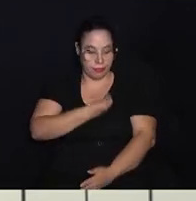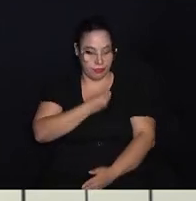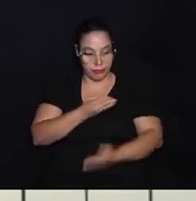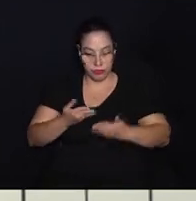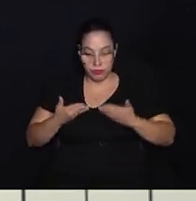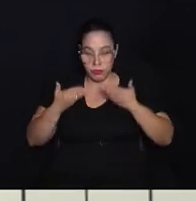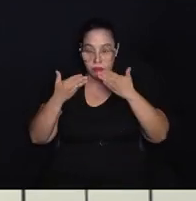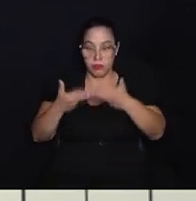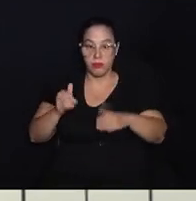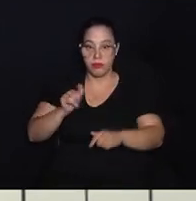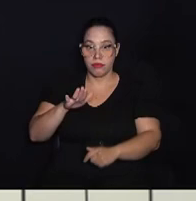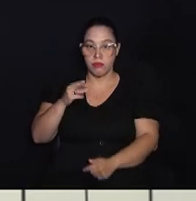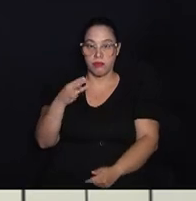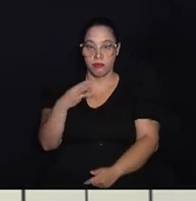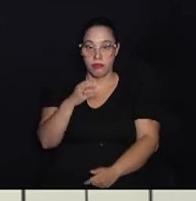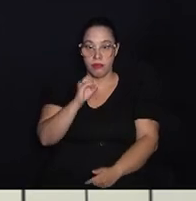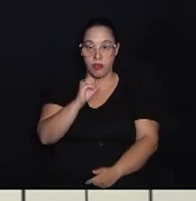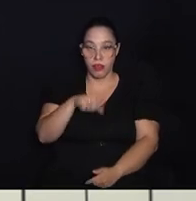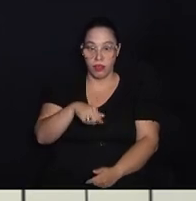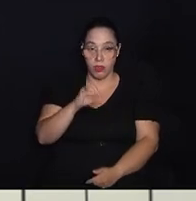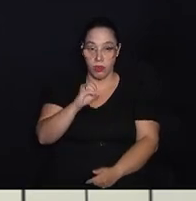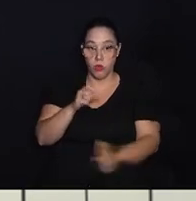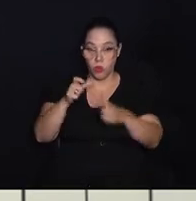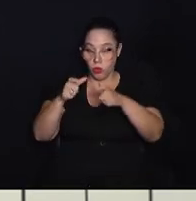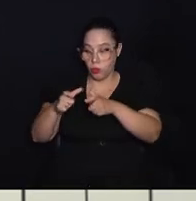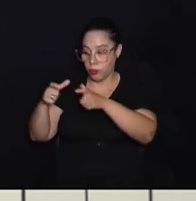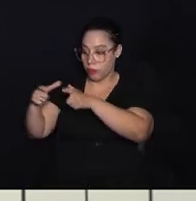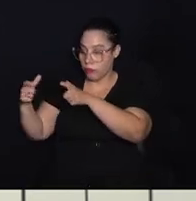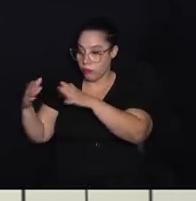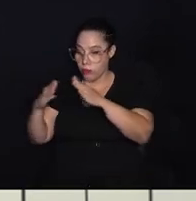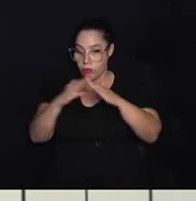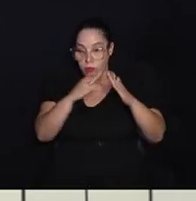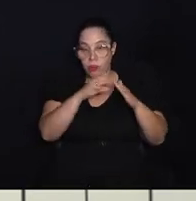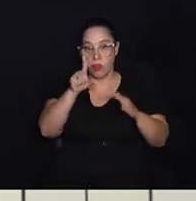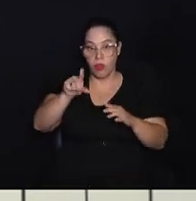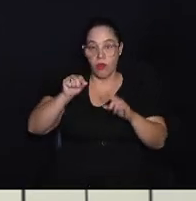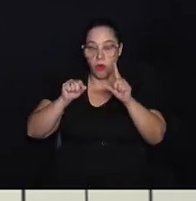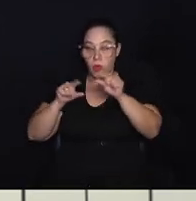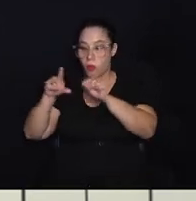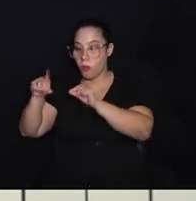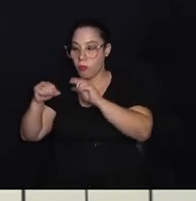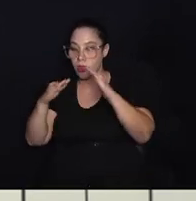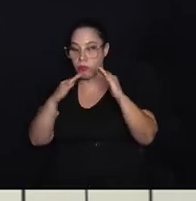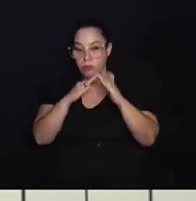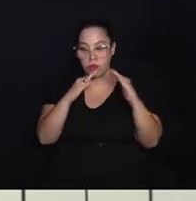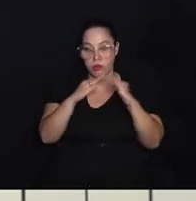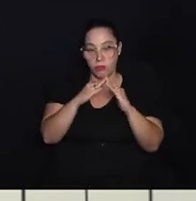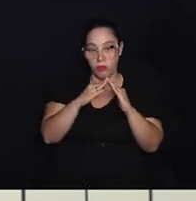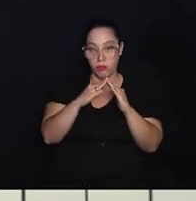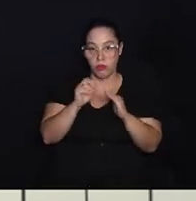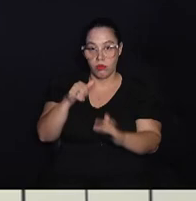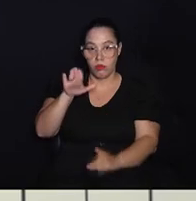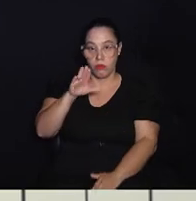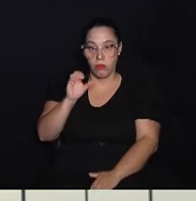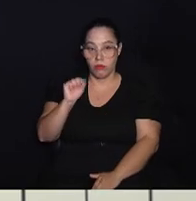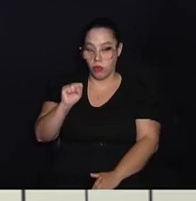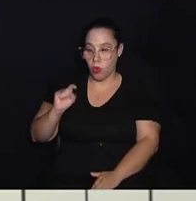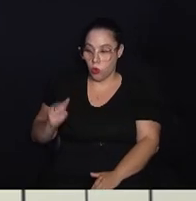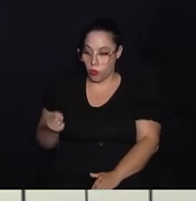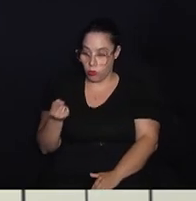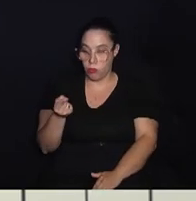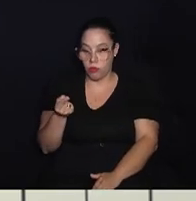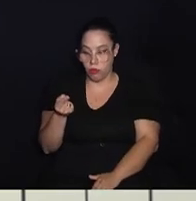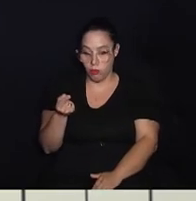oferecidas mais de 370 unidades como opção de moradia. No total, serão mais de 8 milhões de